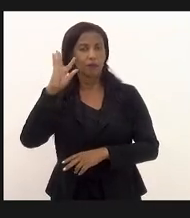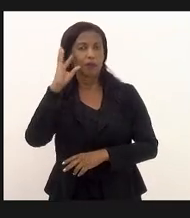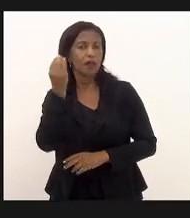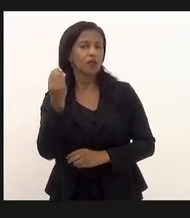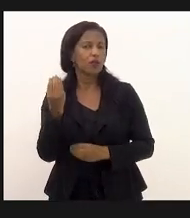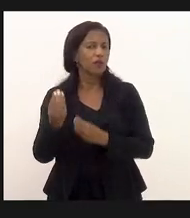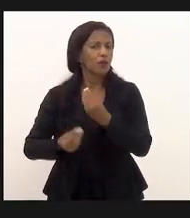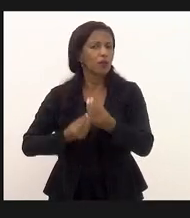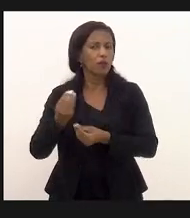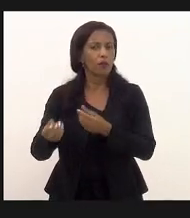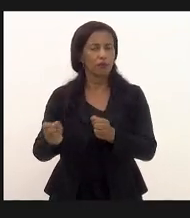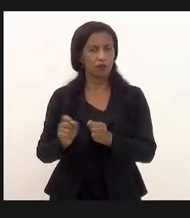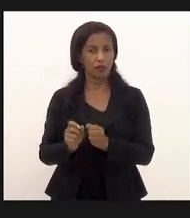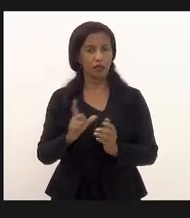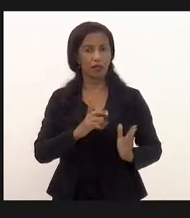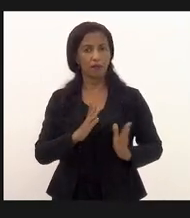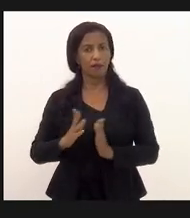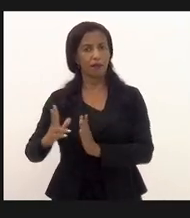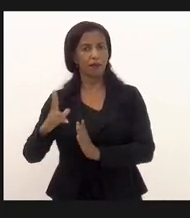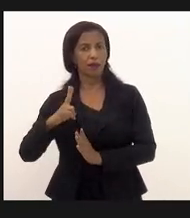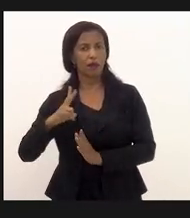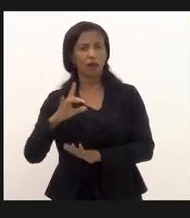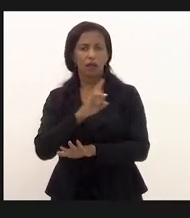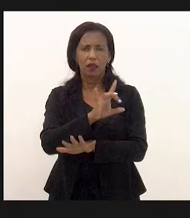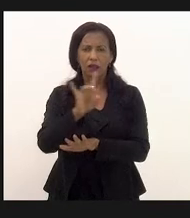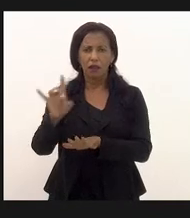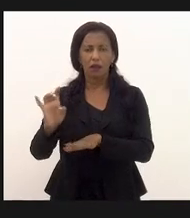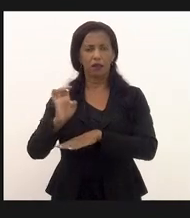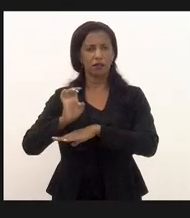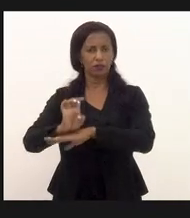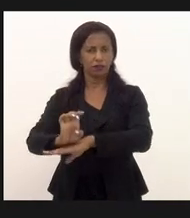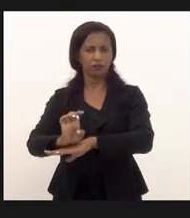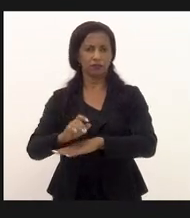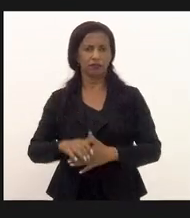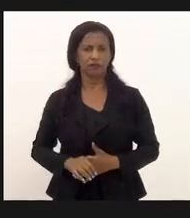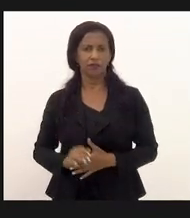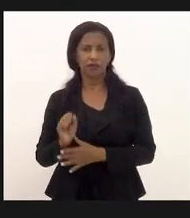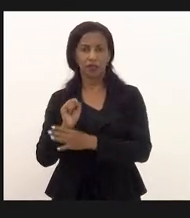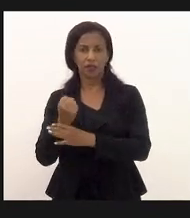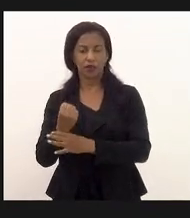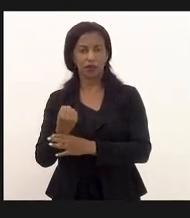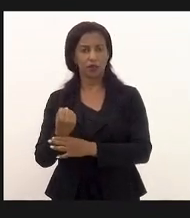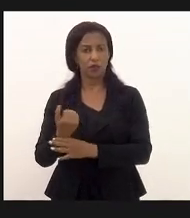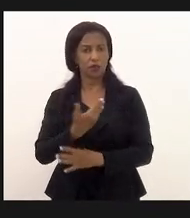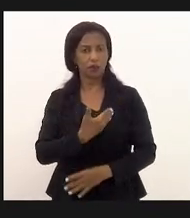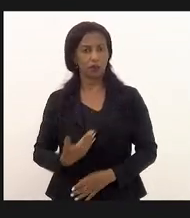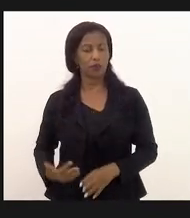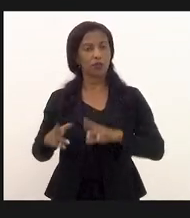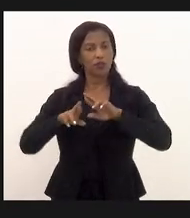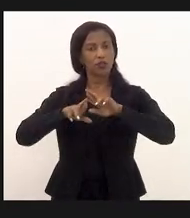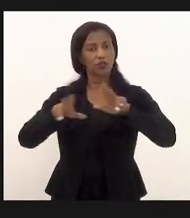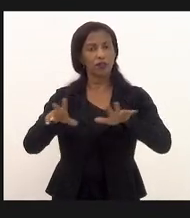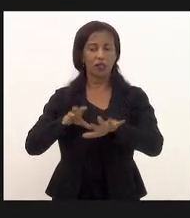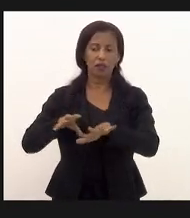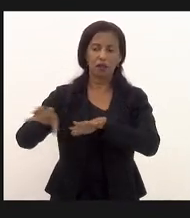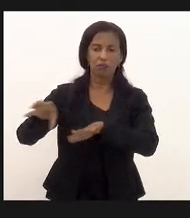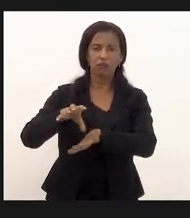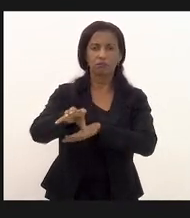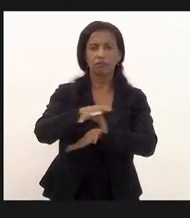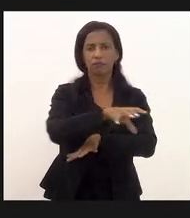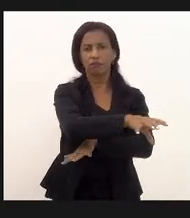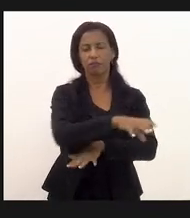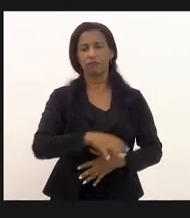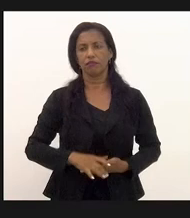dessa existe particularidades em cada estado segurança pública ela é diferente em cada território